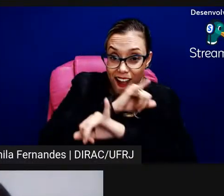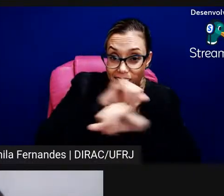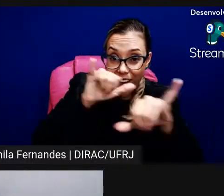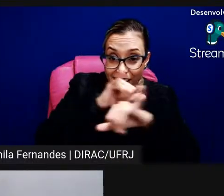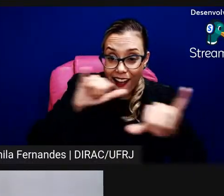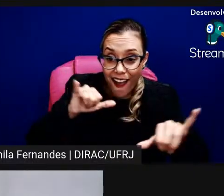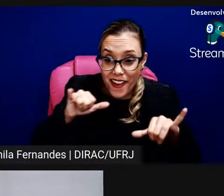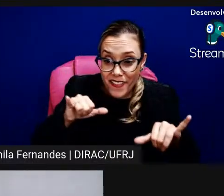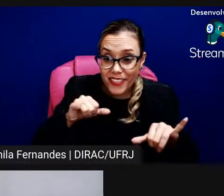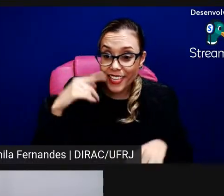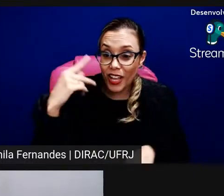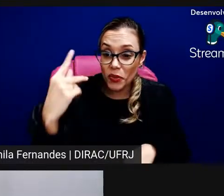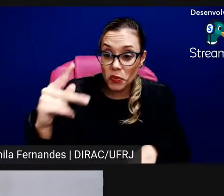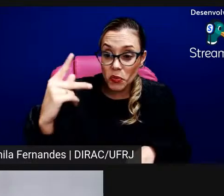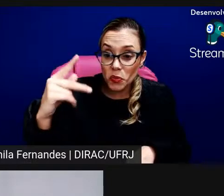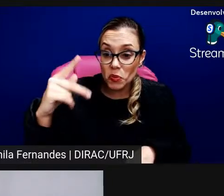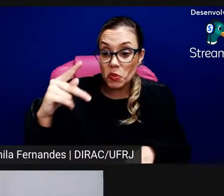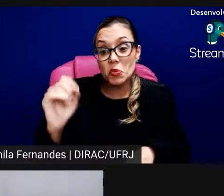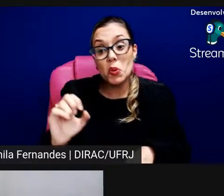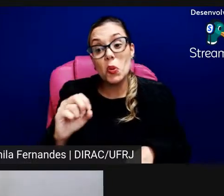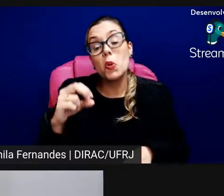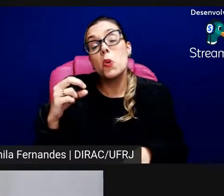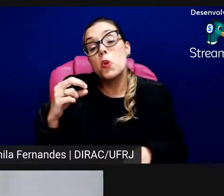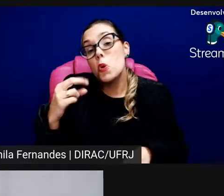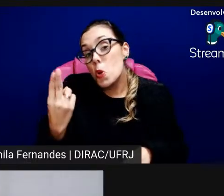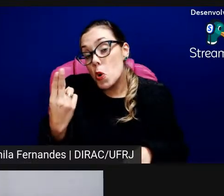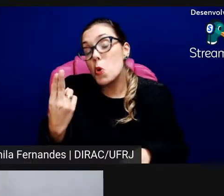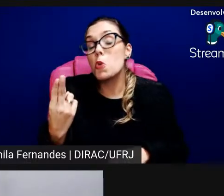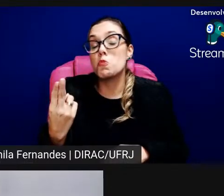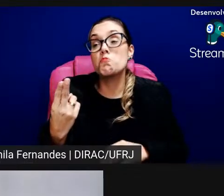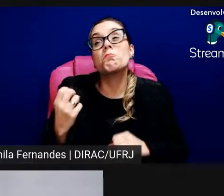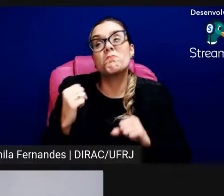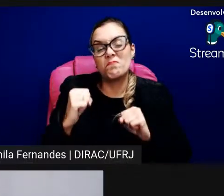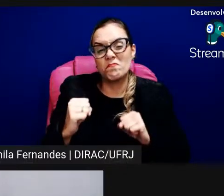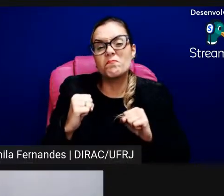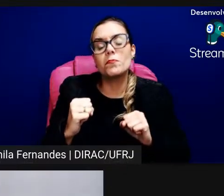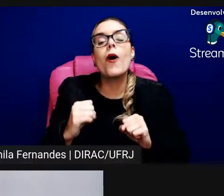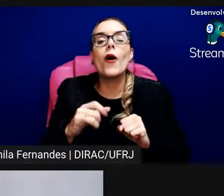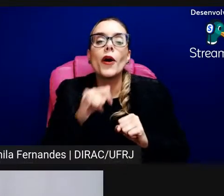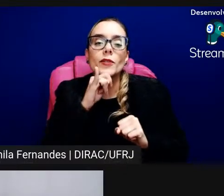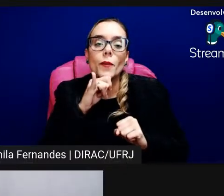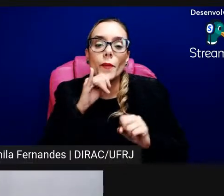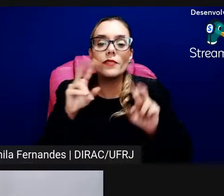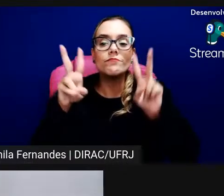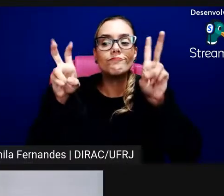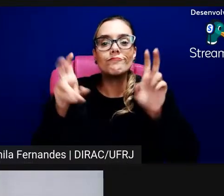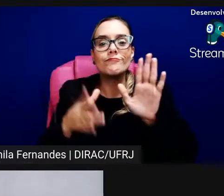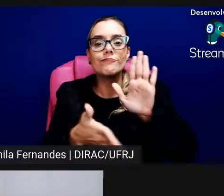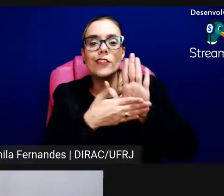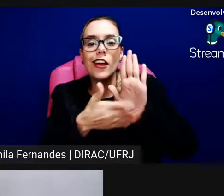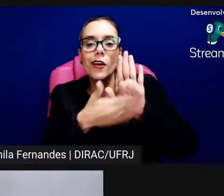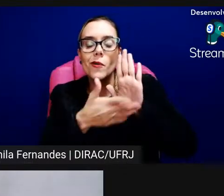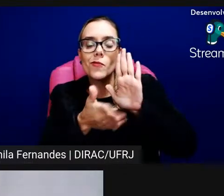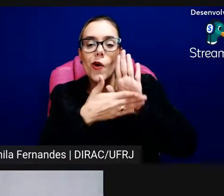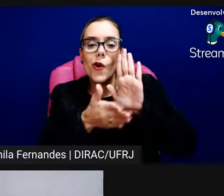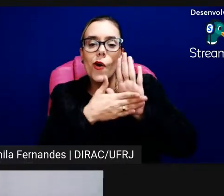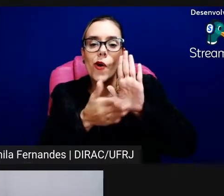mas é sobre essa relação, acho que a gente tem que pensar a mediação com essa